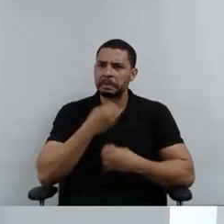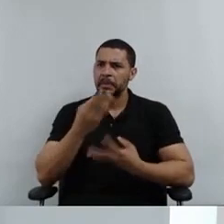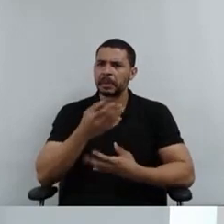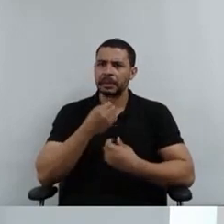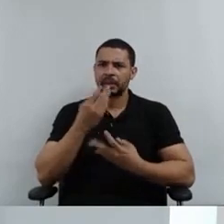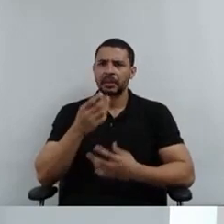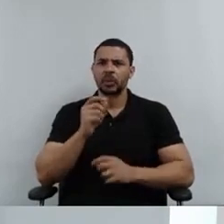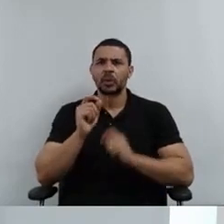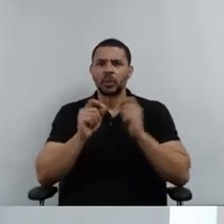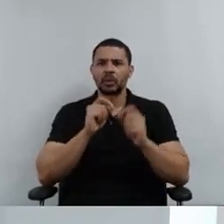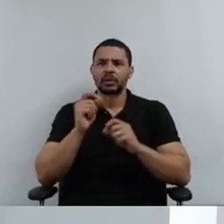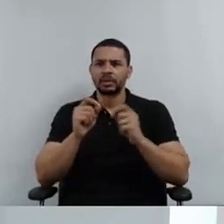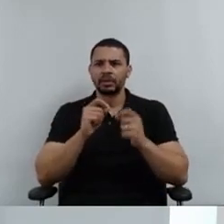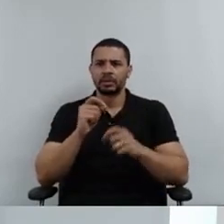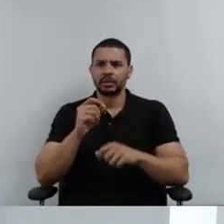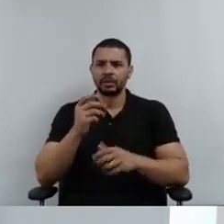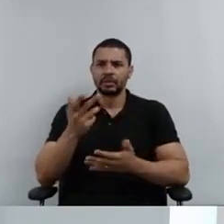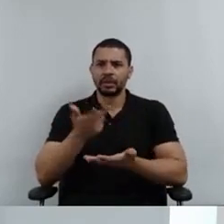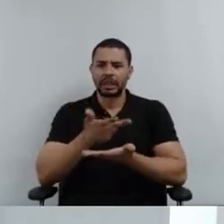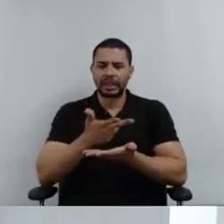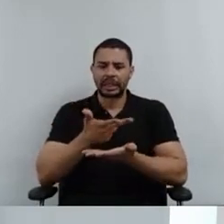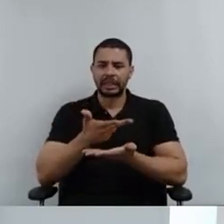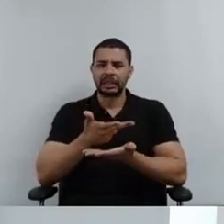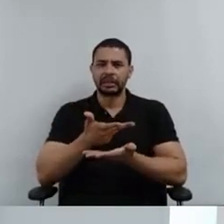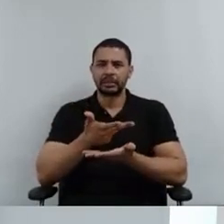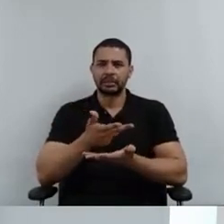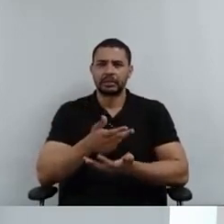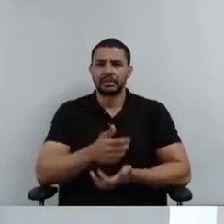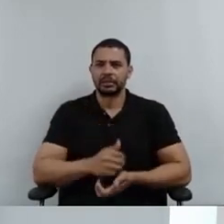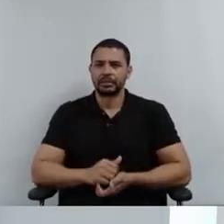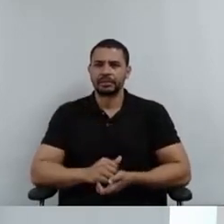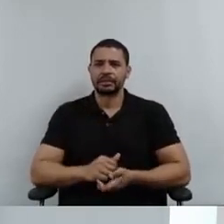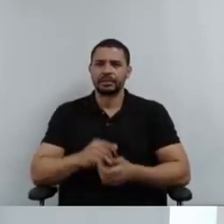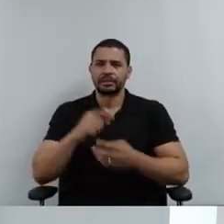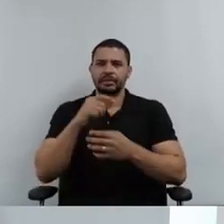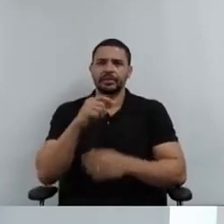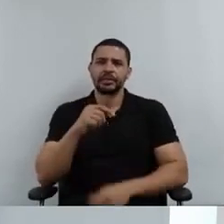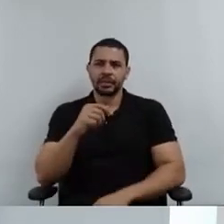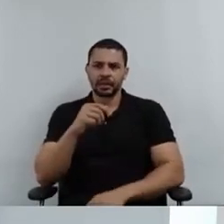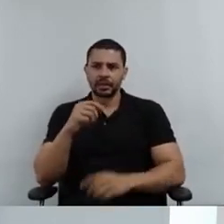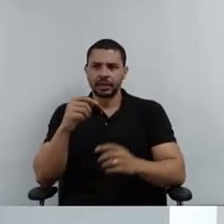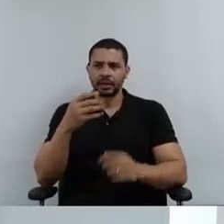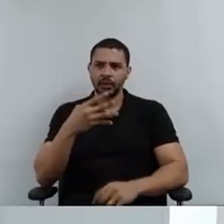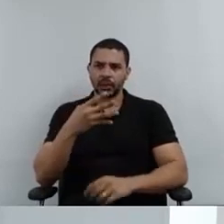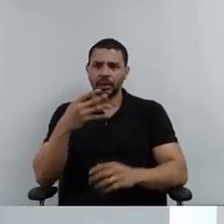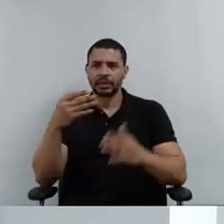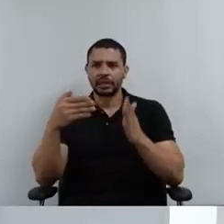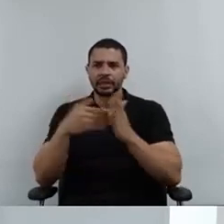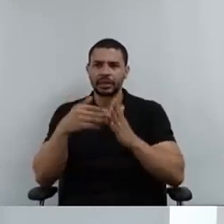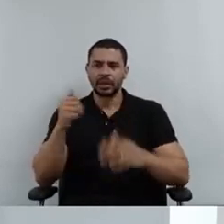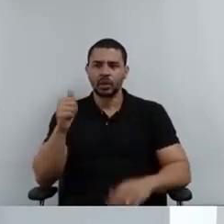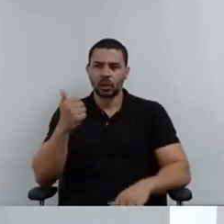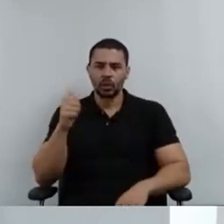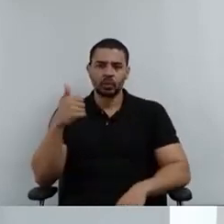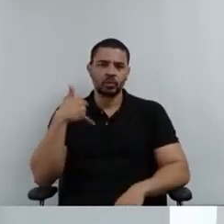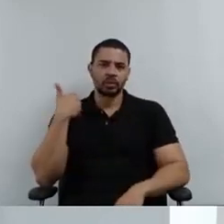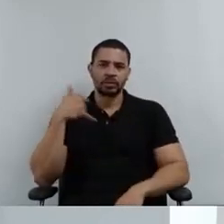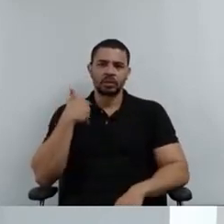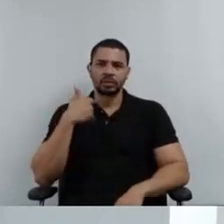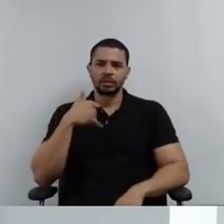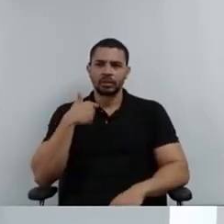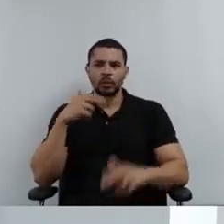menina foi sistemática abusada dos quatro aos 11 anos, contando para a família e sendo desqualificada.